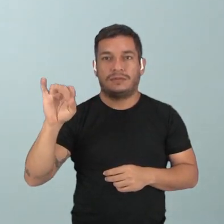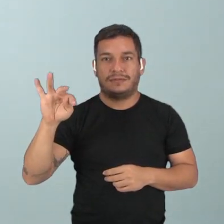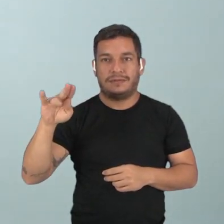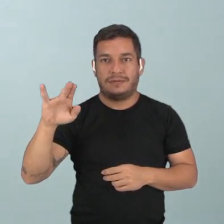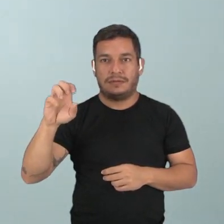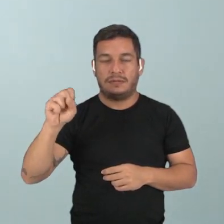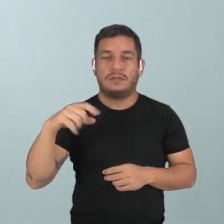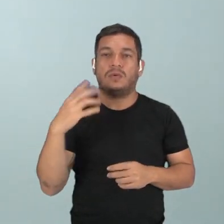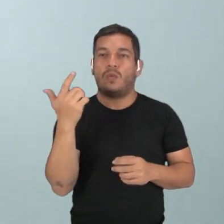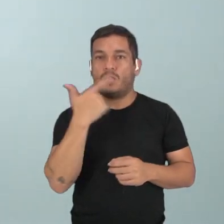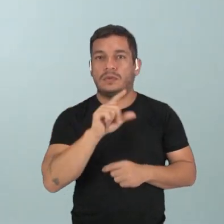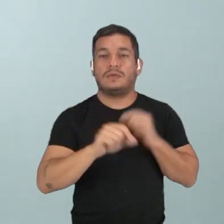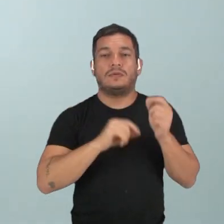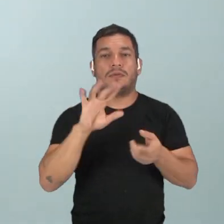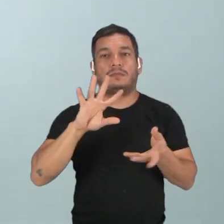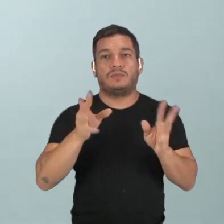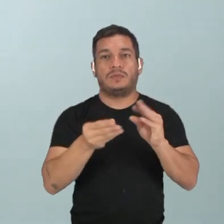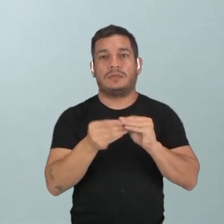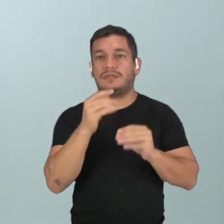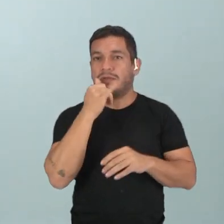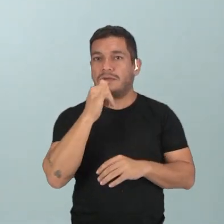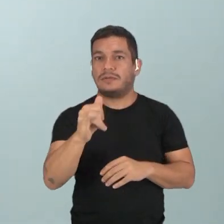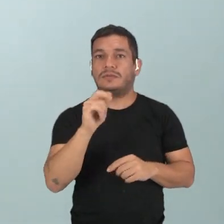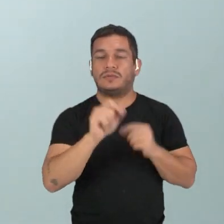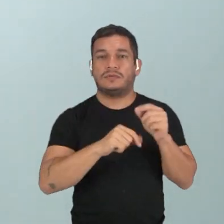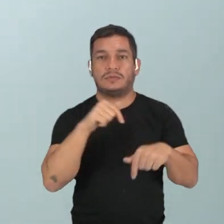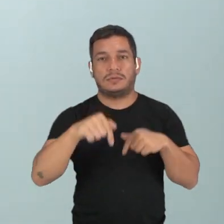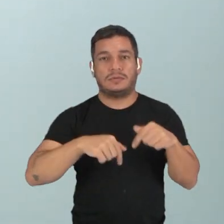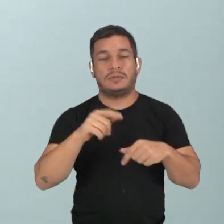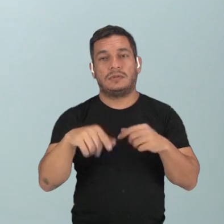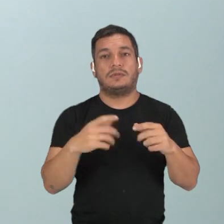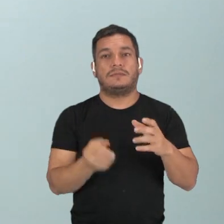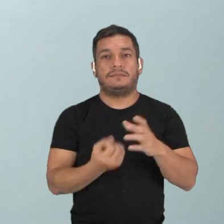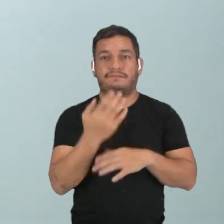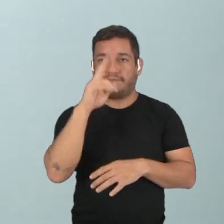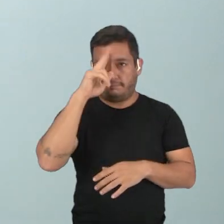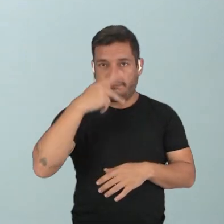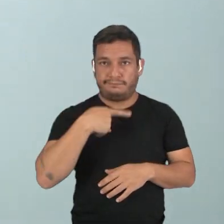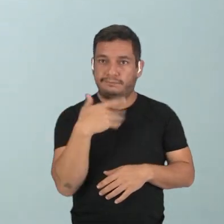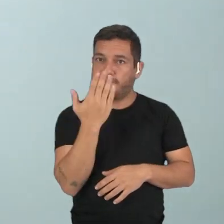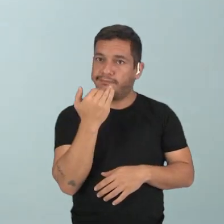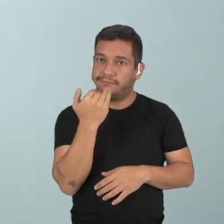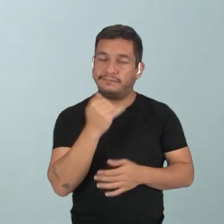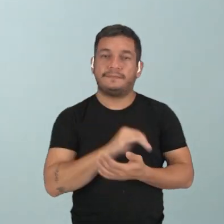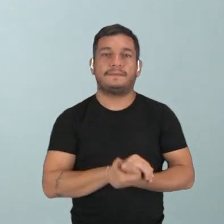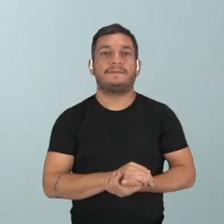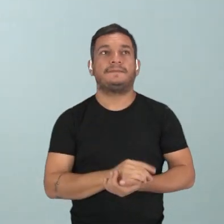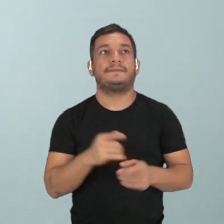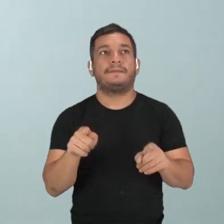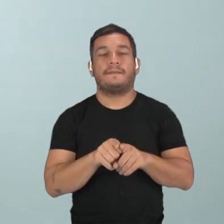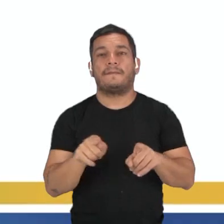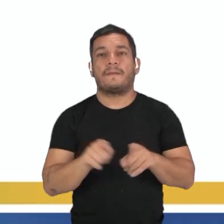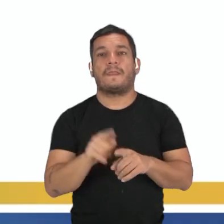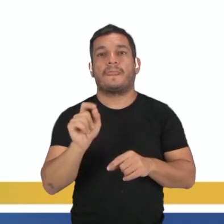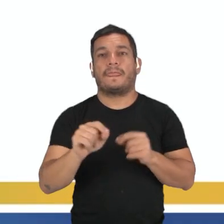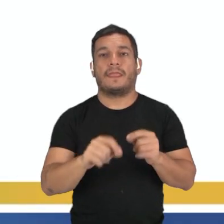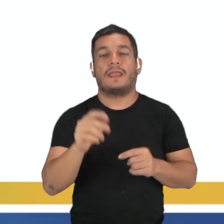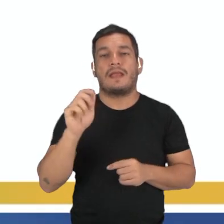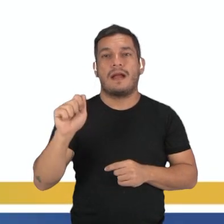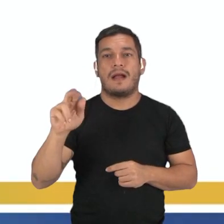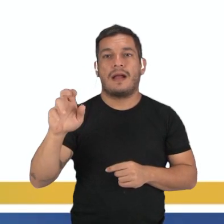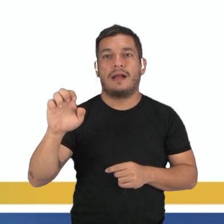consegue converter essa energia em energia química, produzindo o seu próprio alimento. Além disso, são os seres